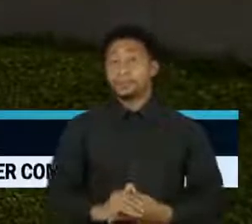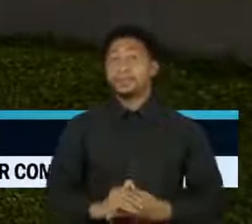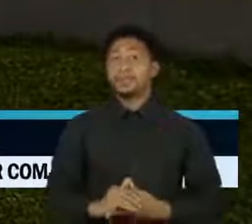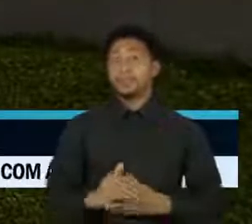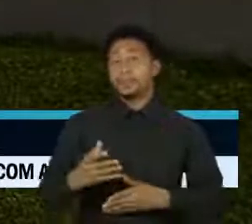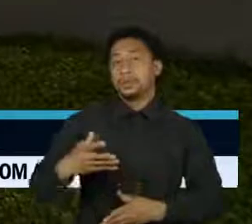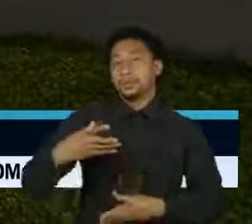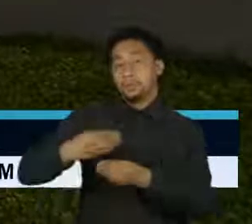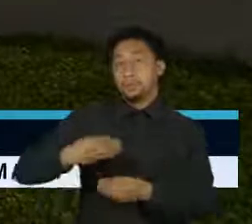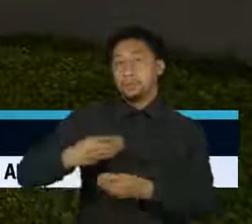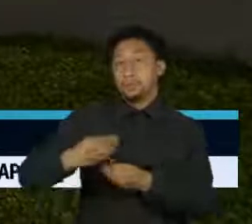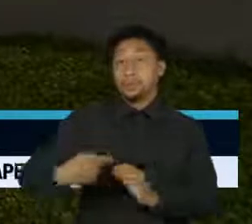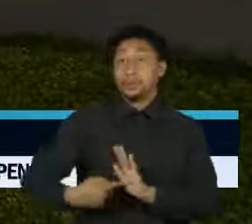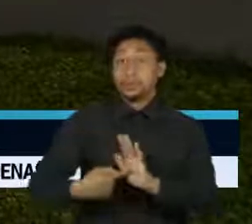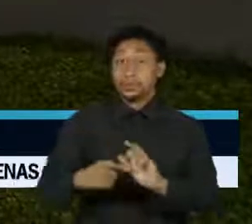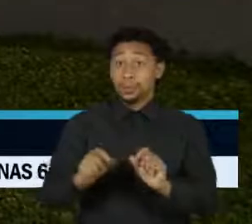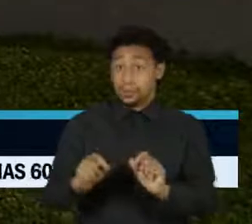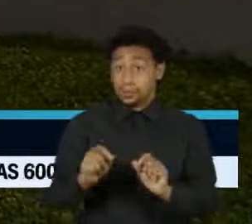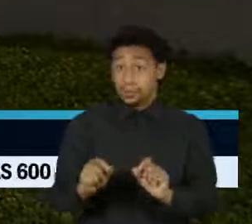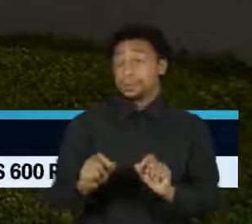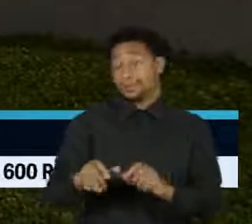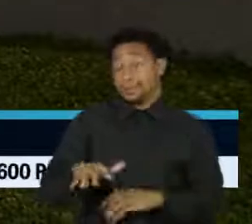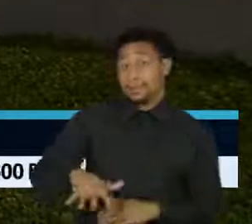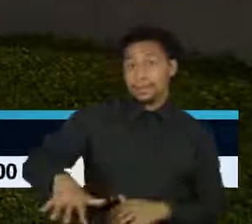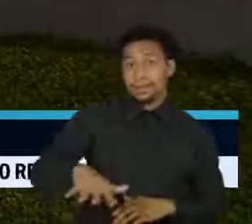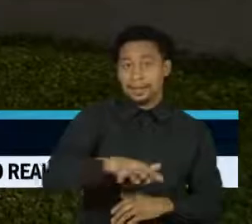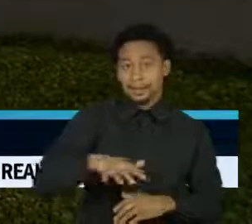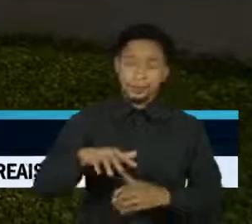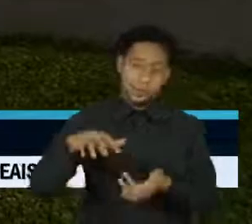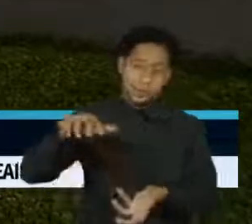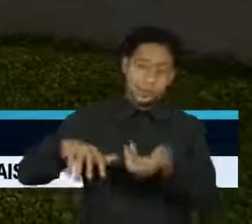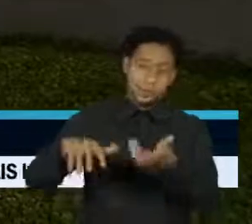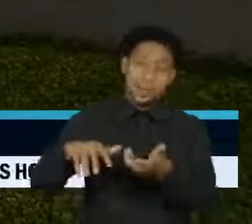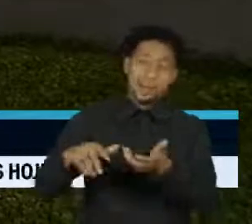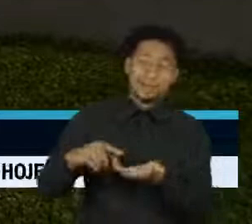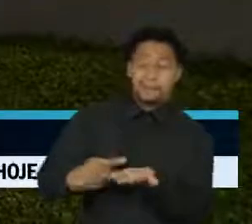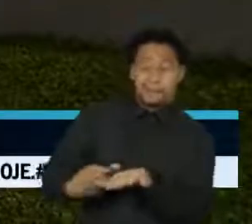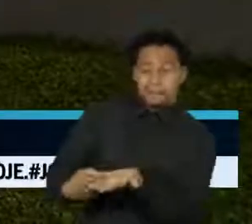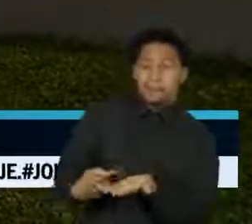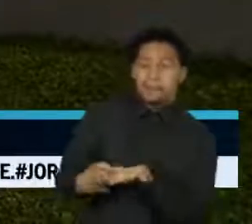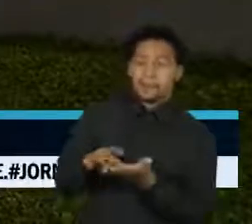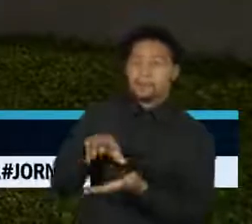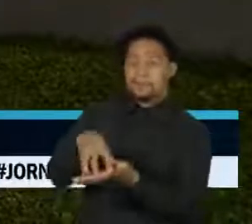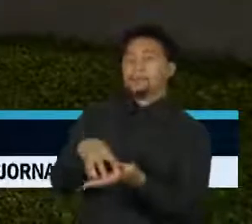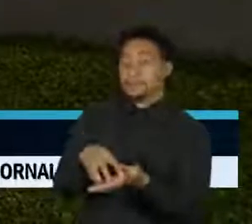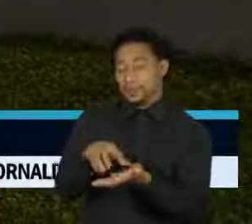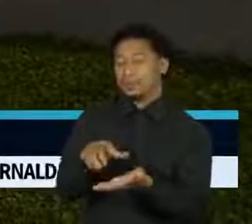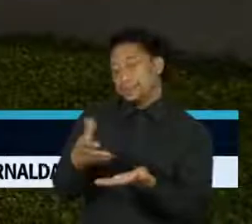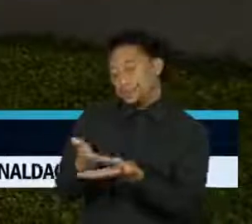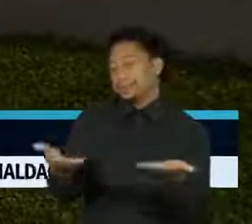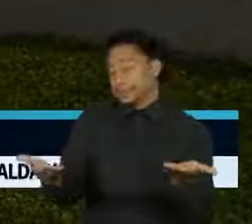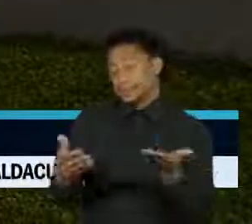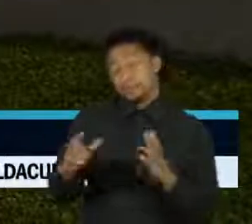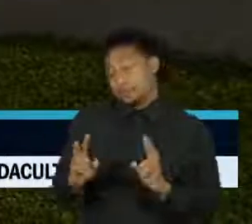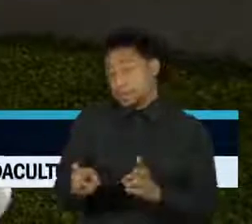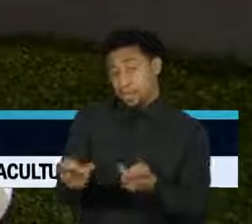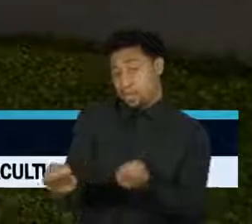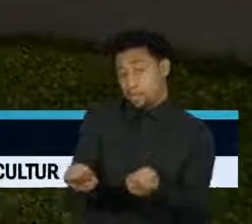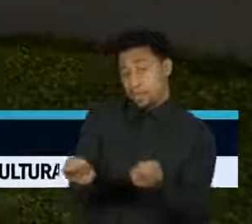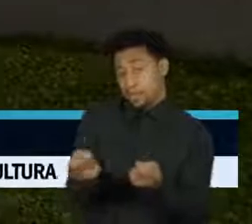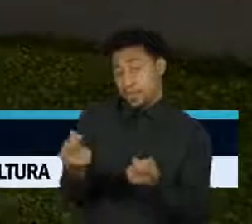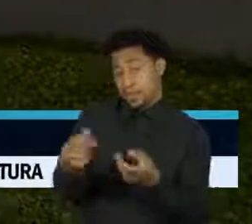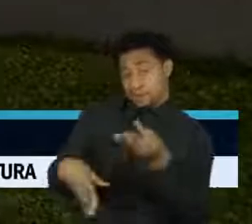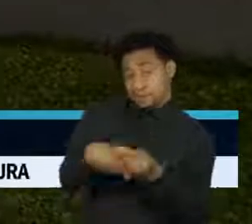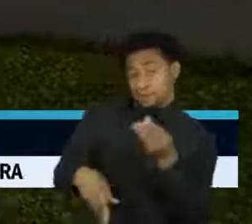do governo nas negociações com as bancadas do Congresso. Nos últimos anos, o orçamento secreto tem sido alvo de críticas